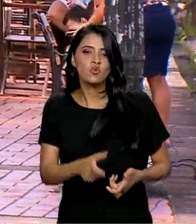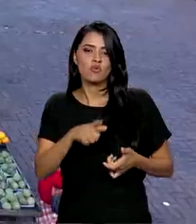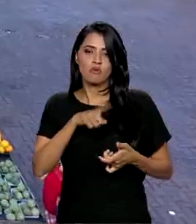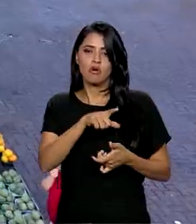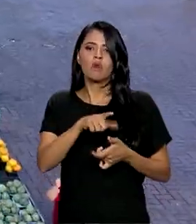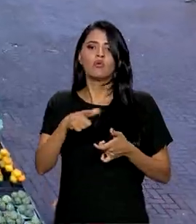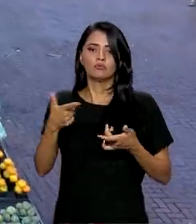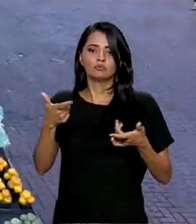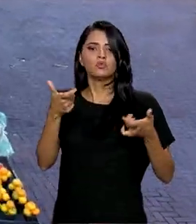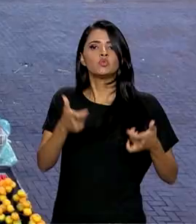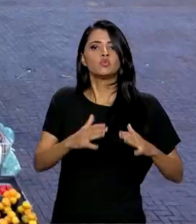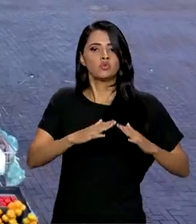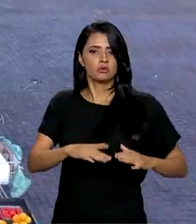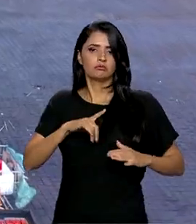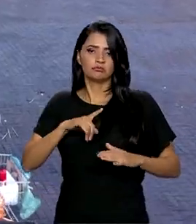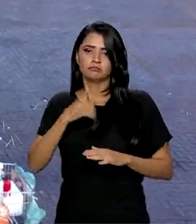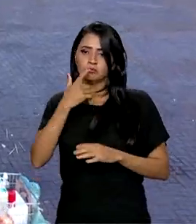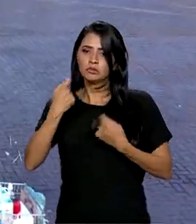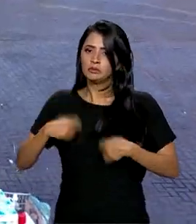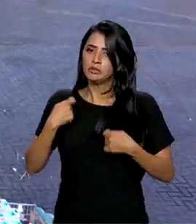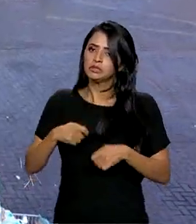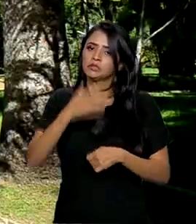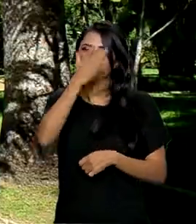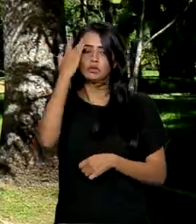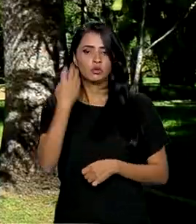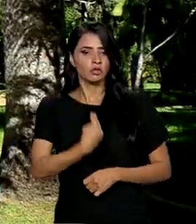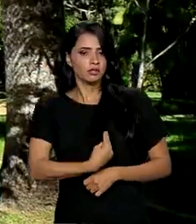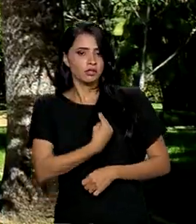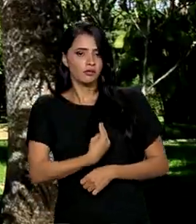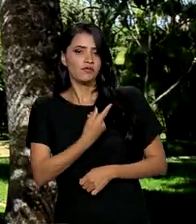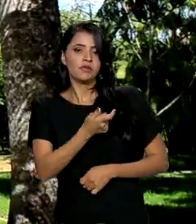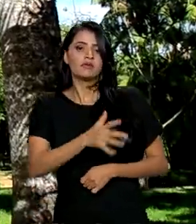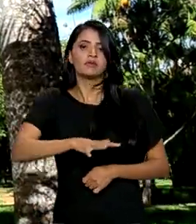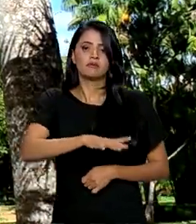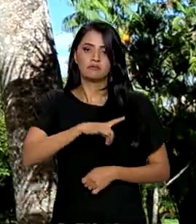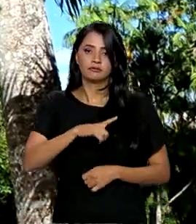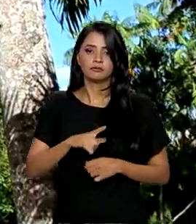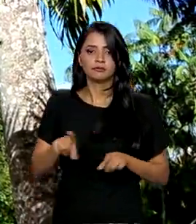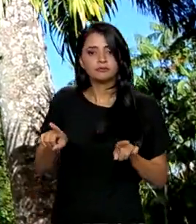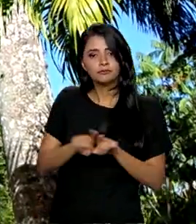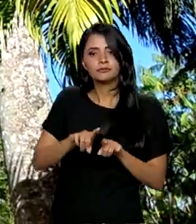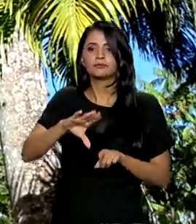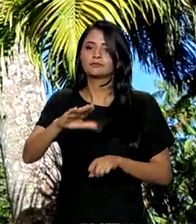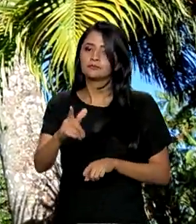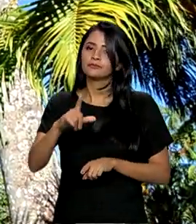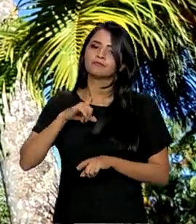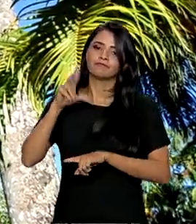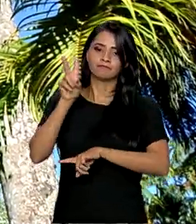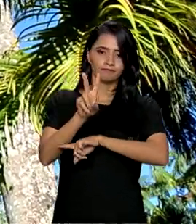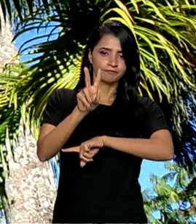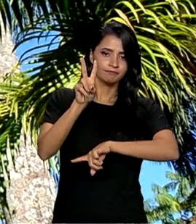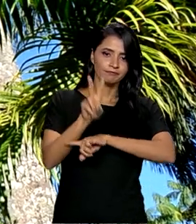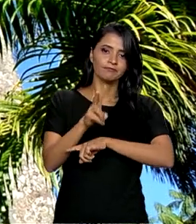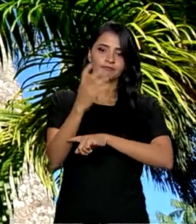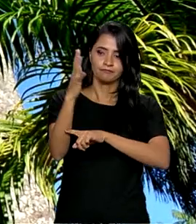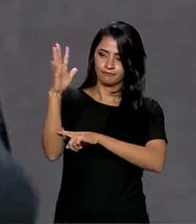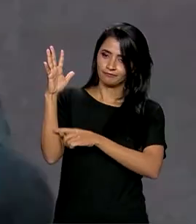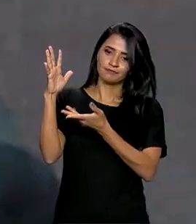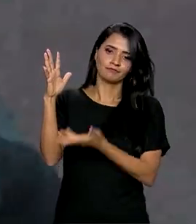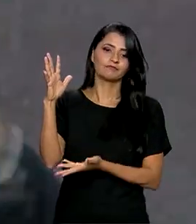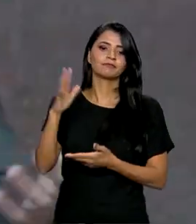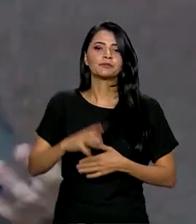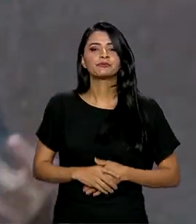atenda às necessidades dos moradores dessas áreas e, claro, a proteção do meio ambiente.